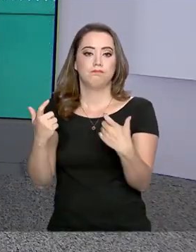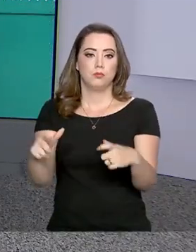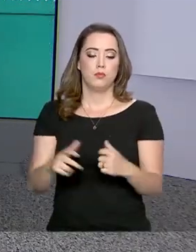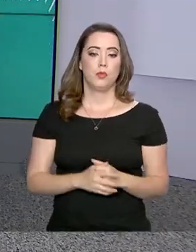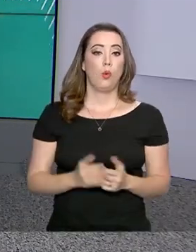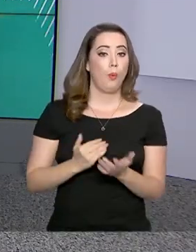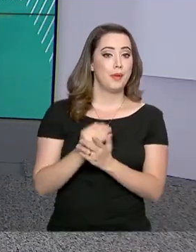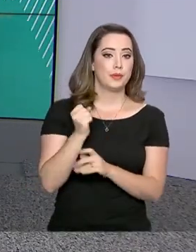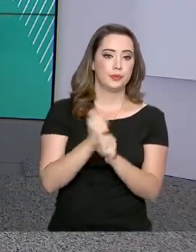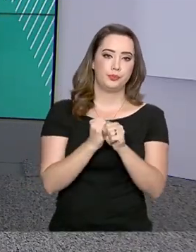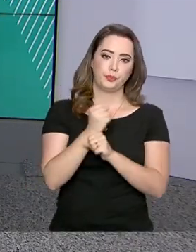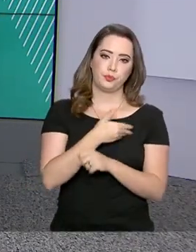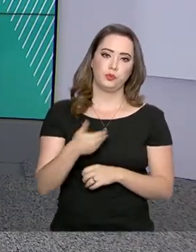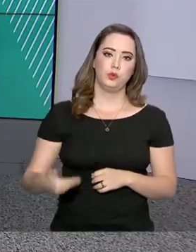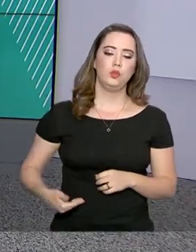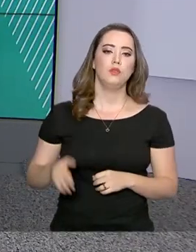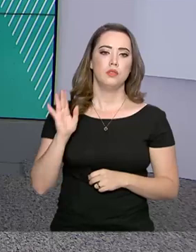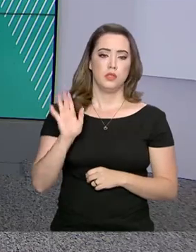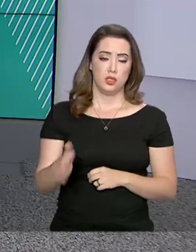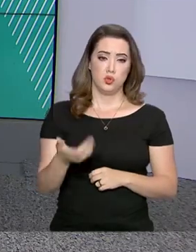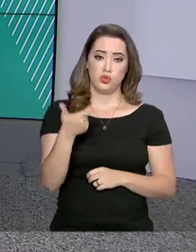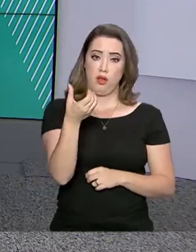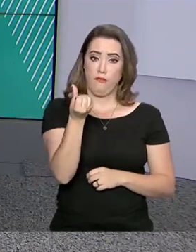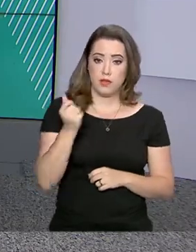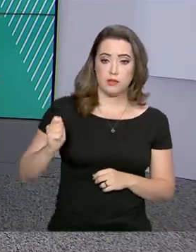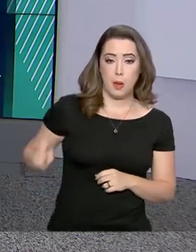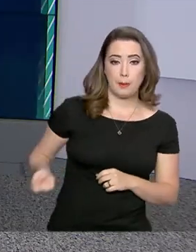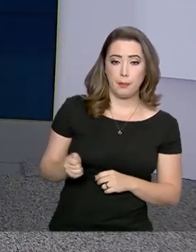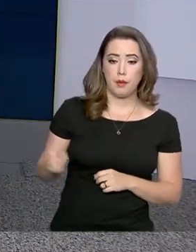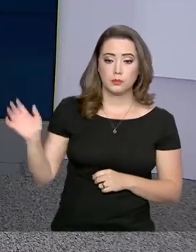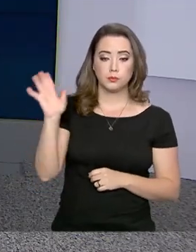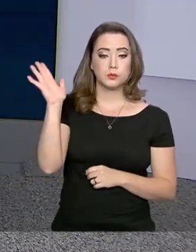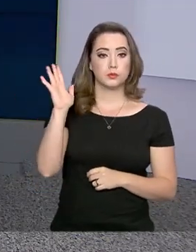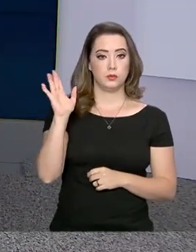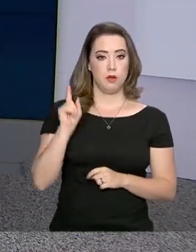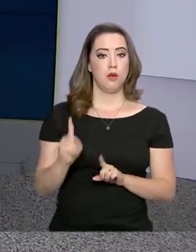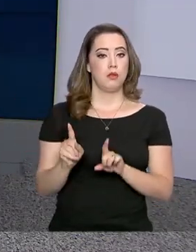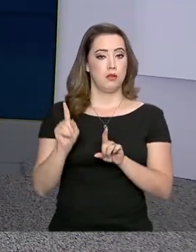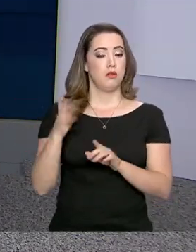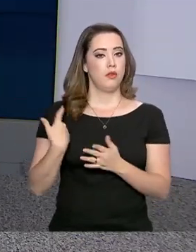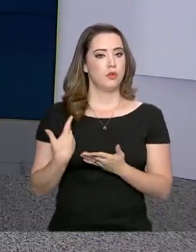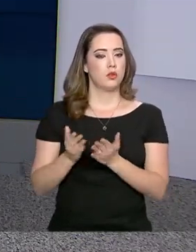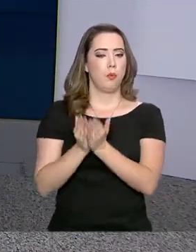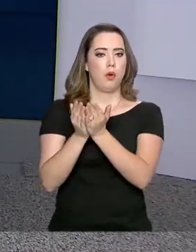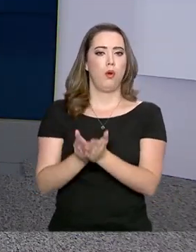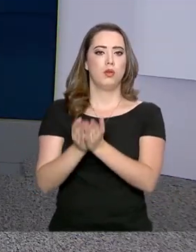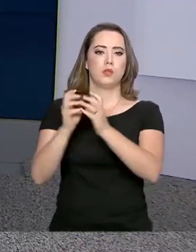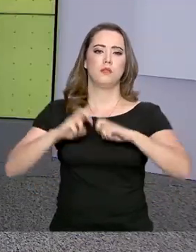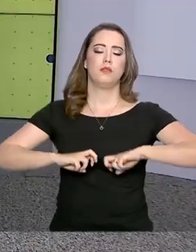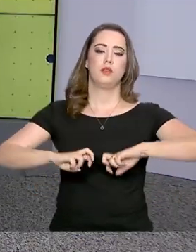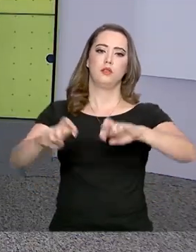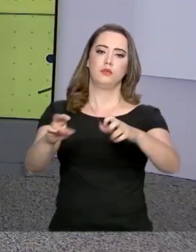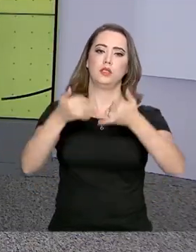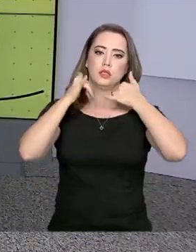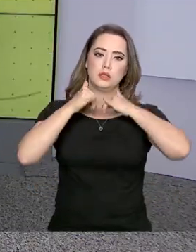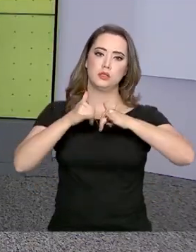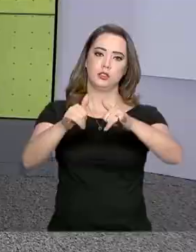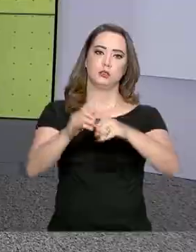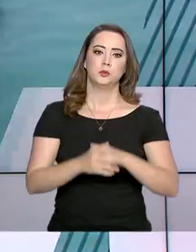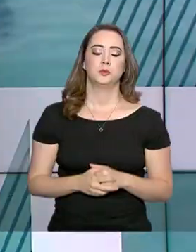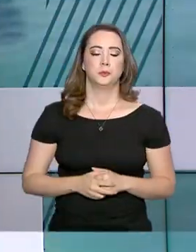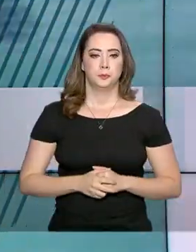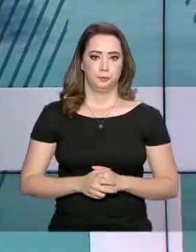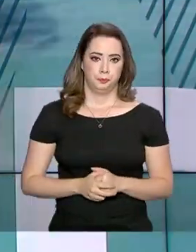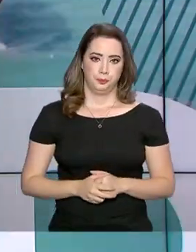ano, o governo já realizou 26 leilões entre portos, ferrovias, rodovias e distribuidoras e geradoras de energia.